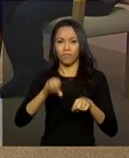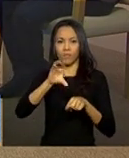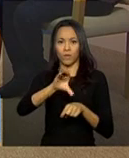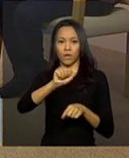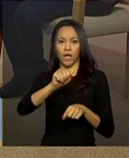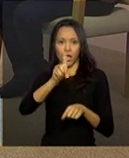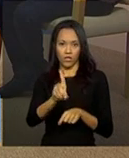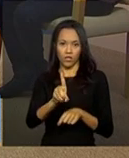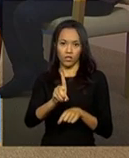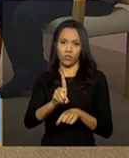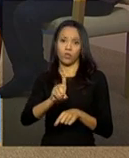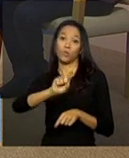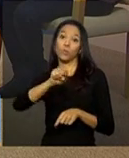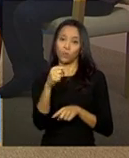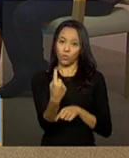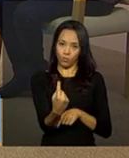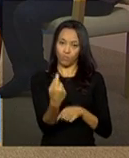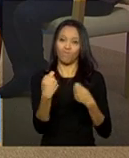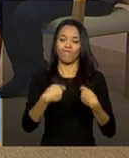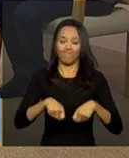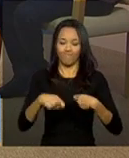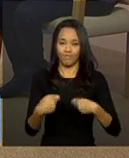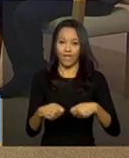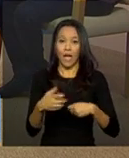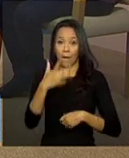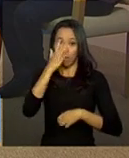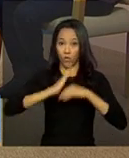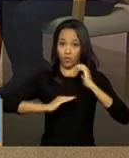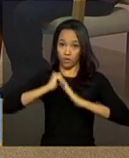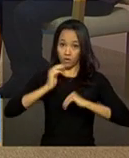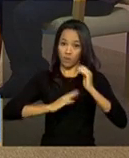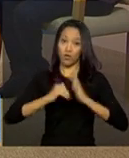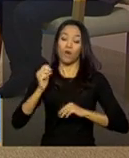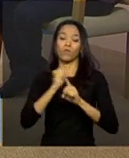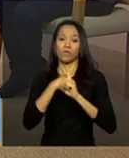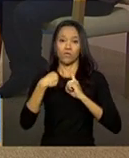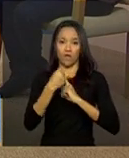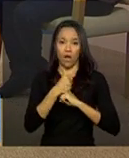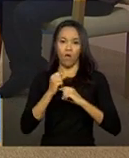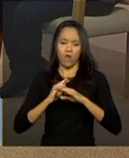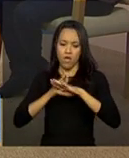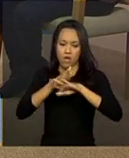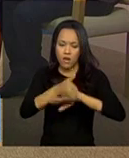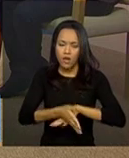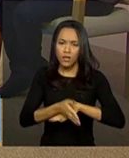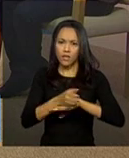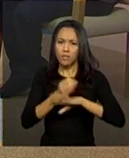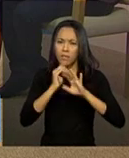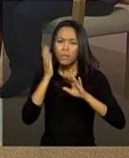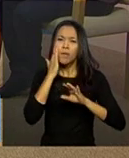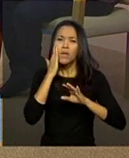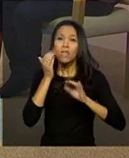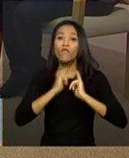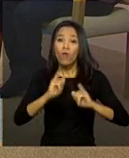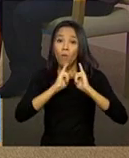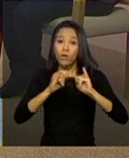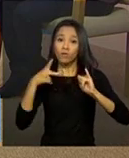o técnico da assistência social busca lá a informação no cadastro único. Uma vez que essa informação é achada,